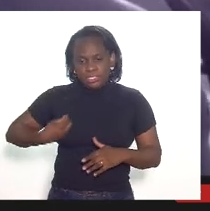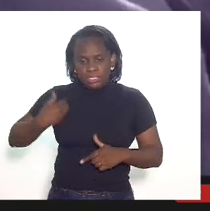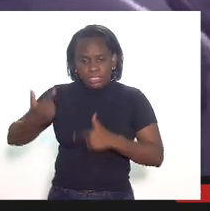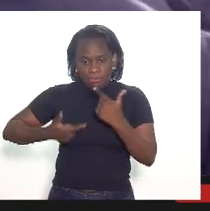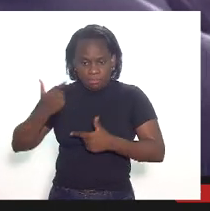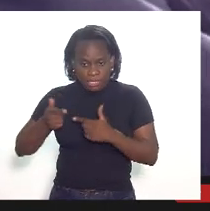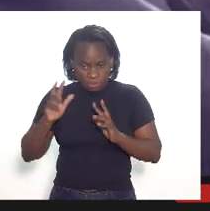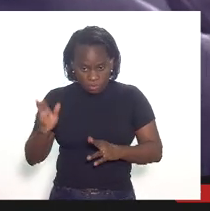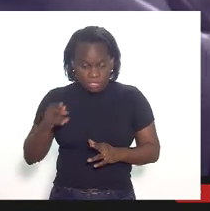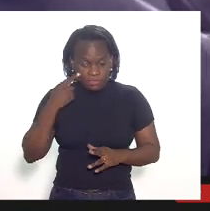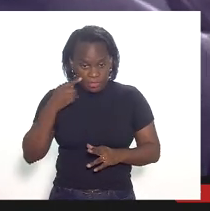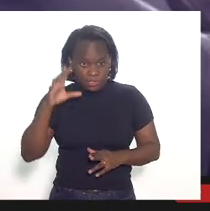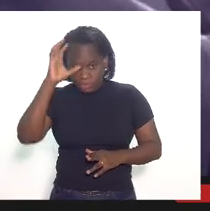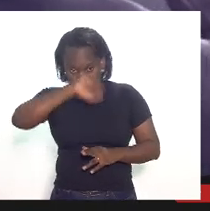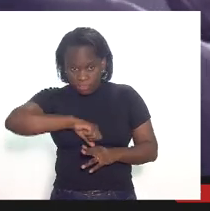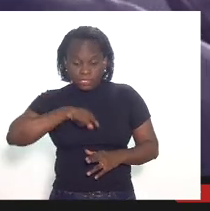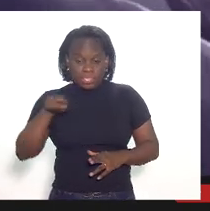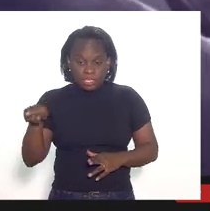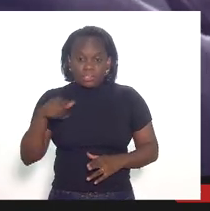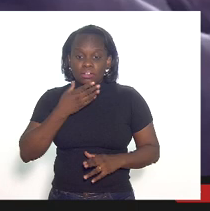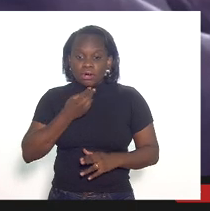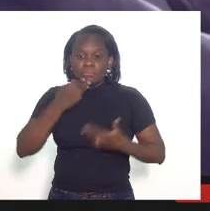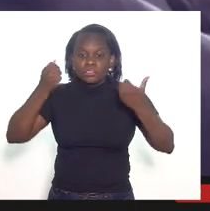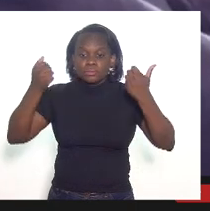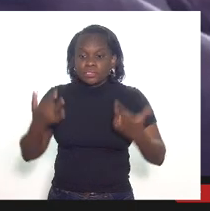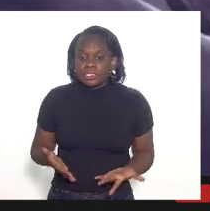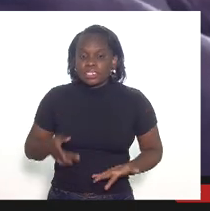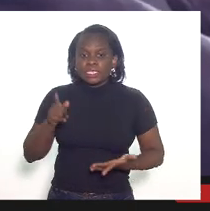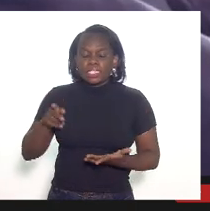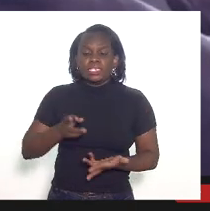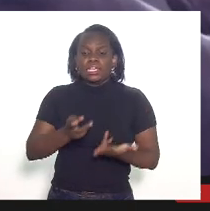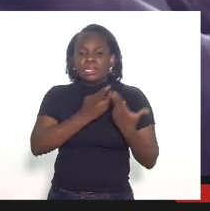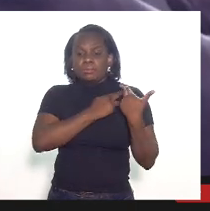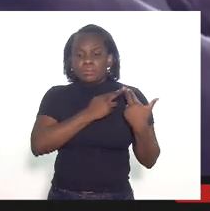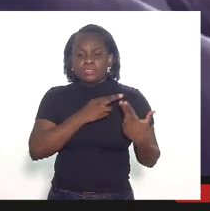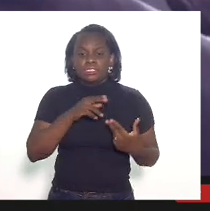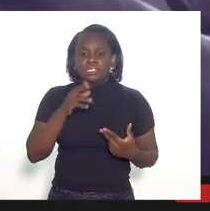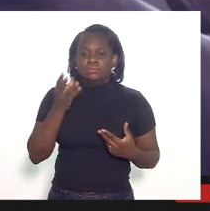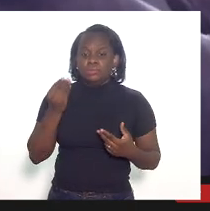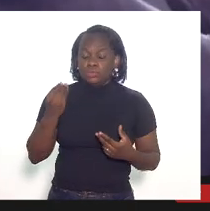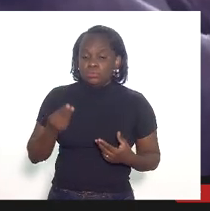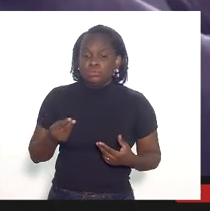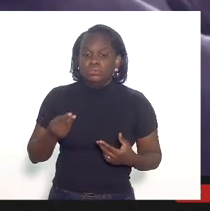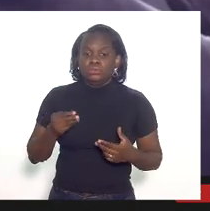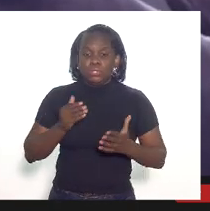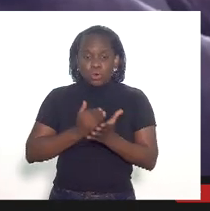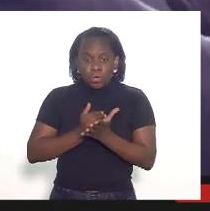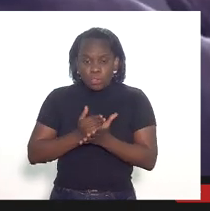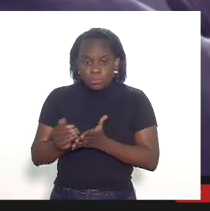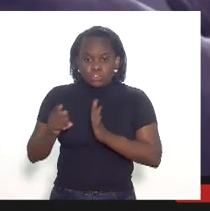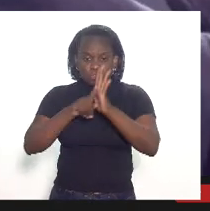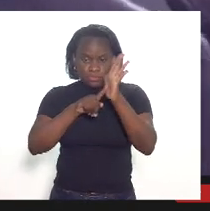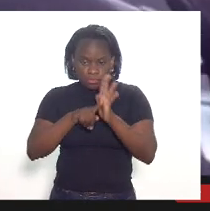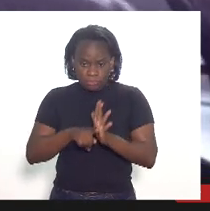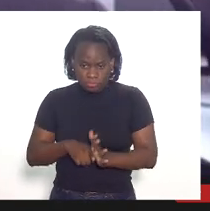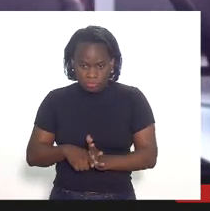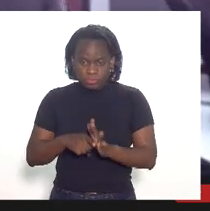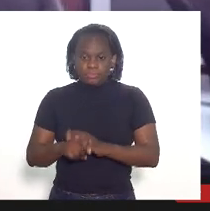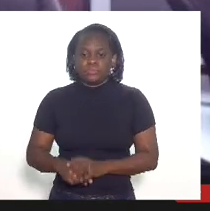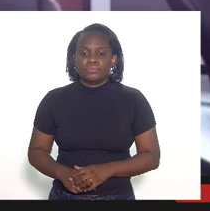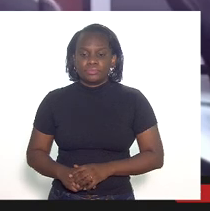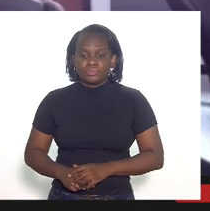escutando então gostaria de frisar que foi um dos responsáveis um dos grandes responsáveis pelo início dessas fiscalizações